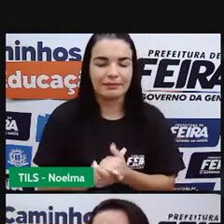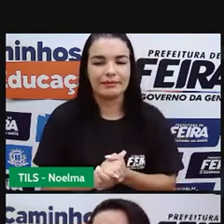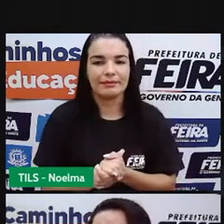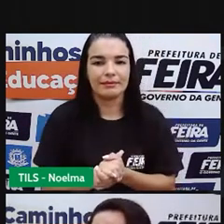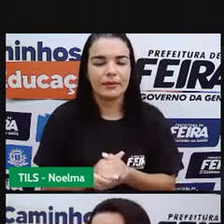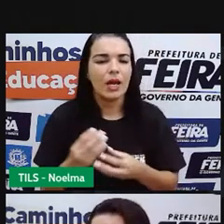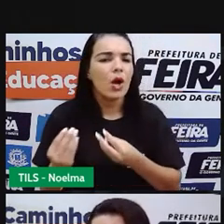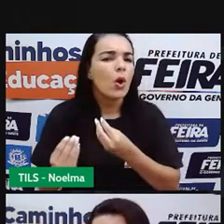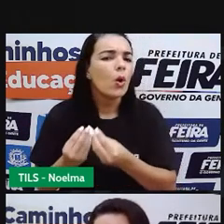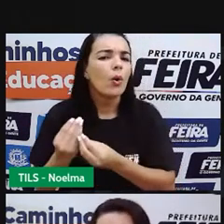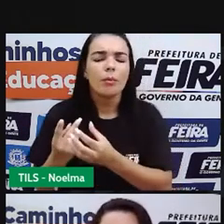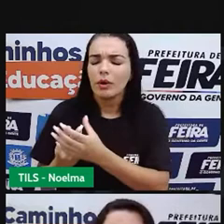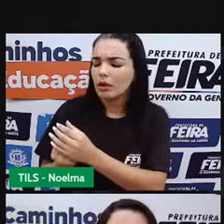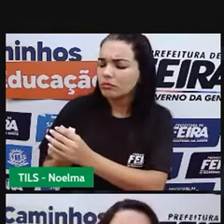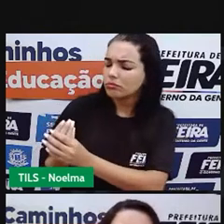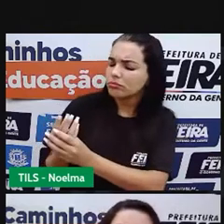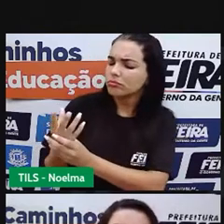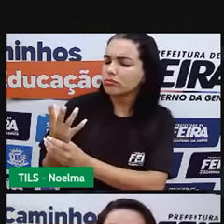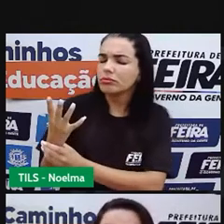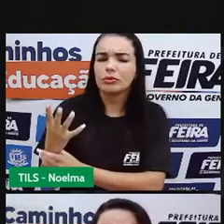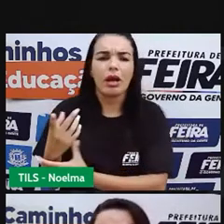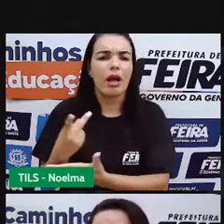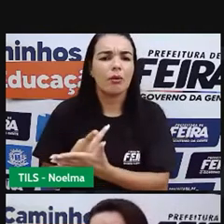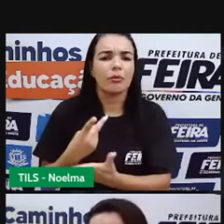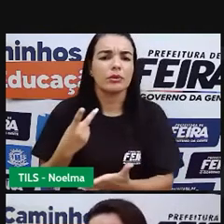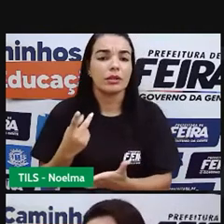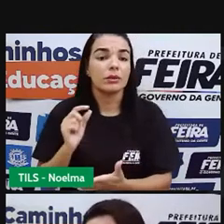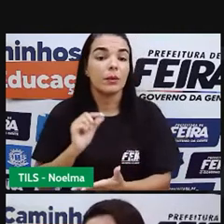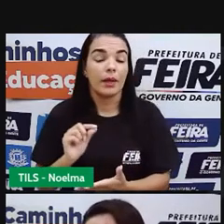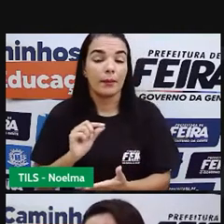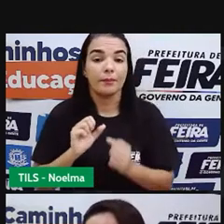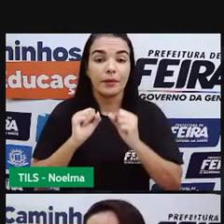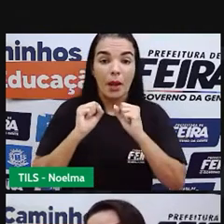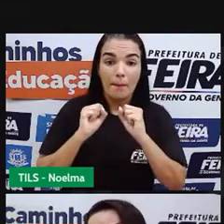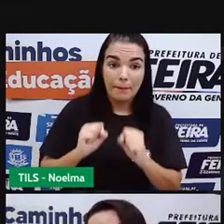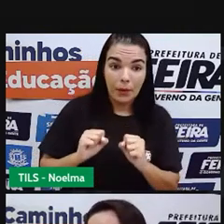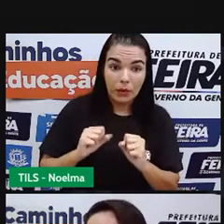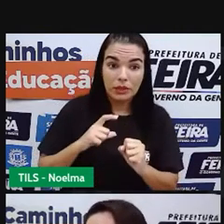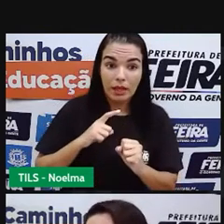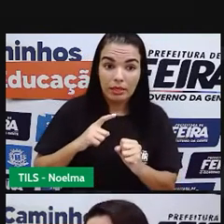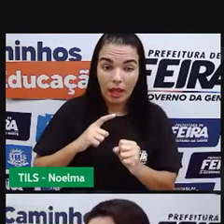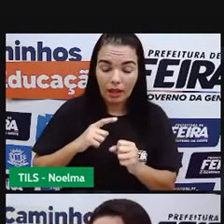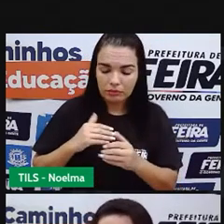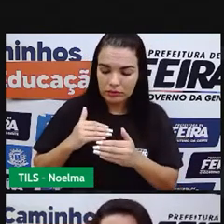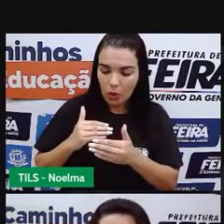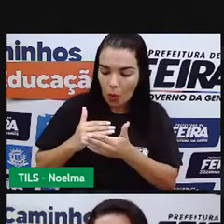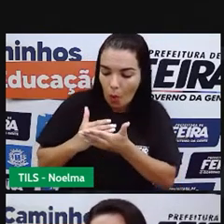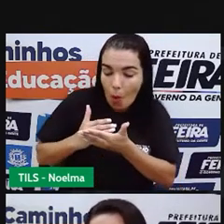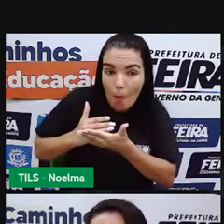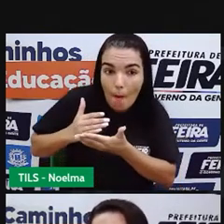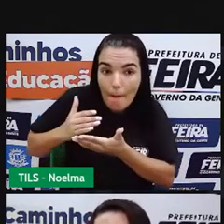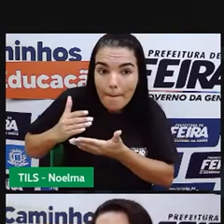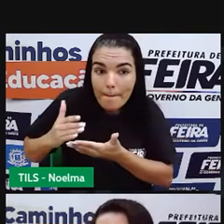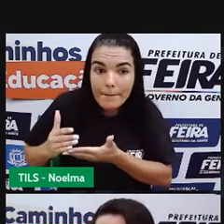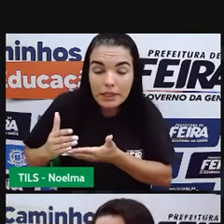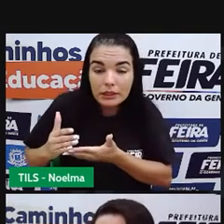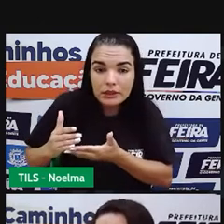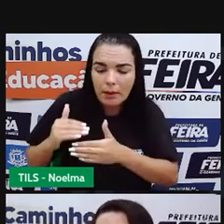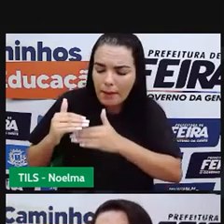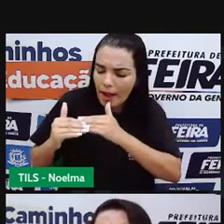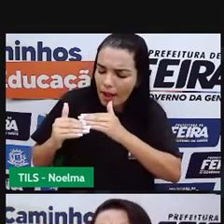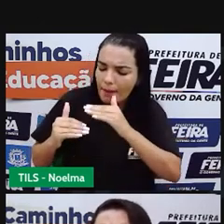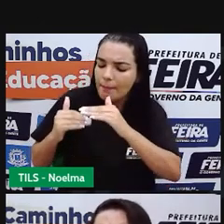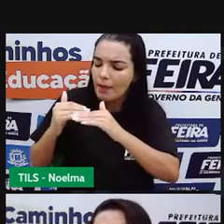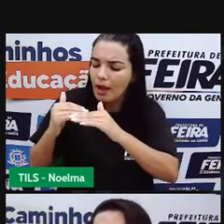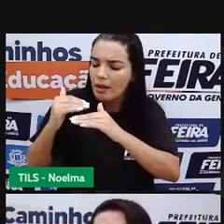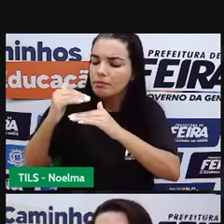Como é que eles surgem? Eles podem ter um início gradual, aparecer assim de forma gradativa,